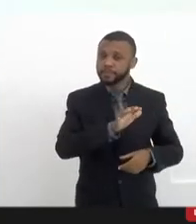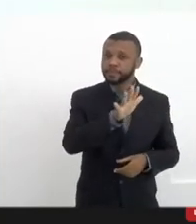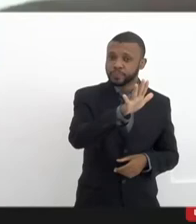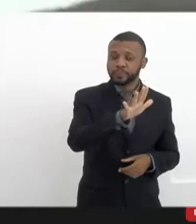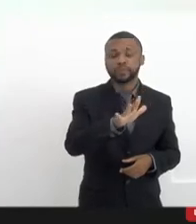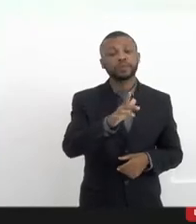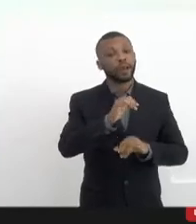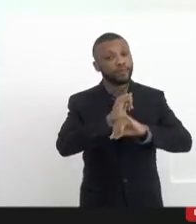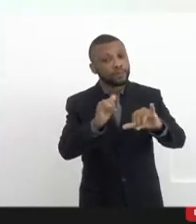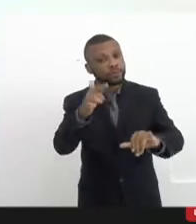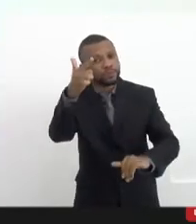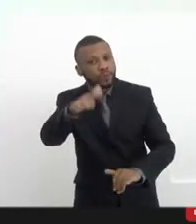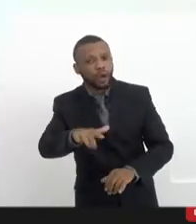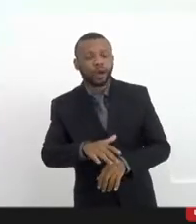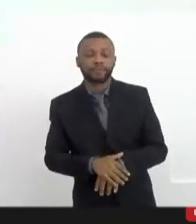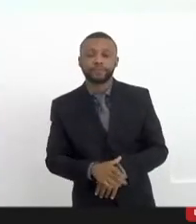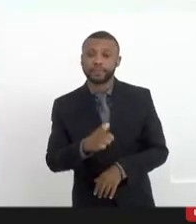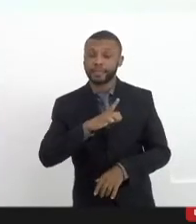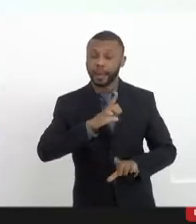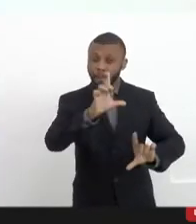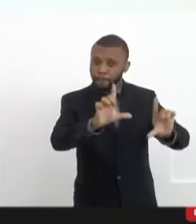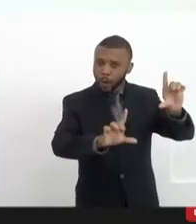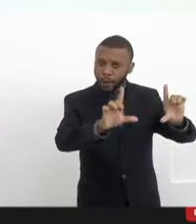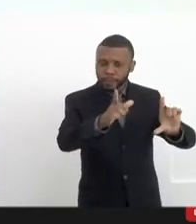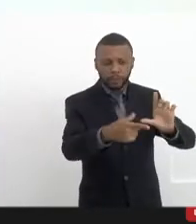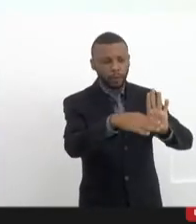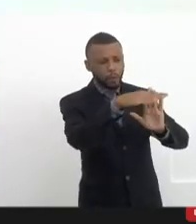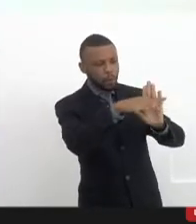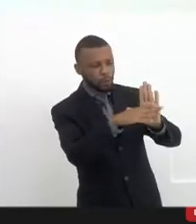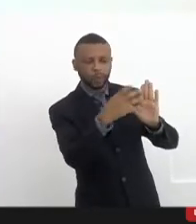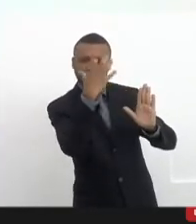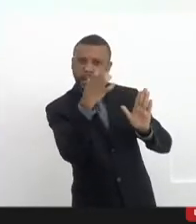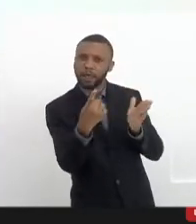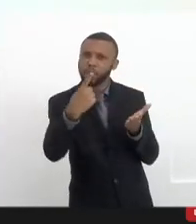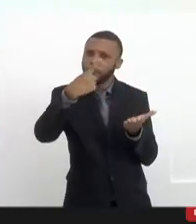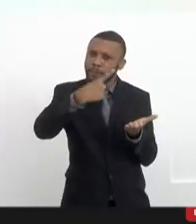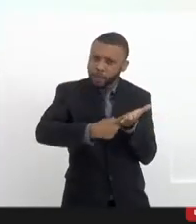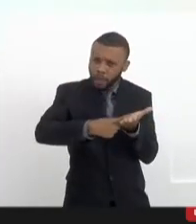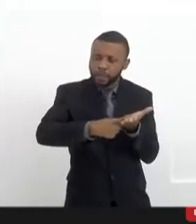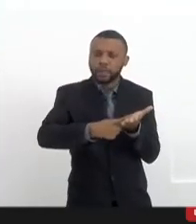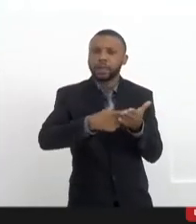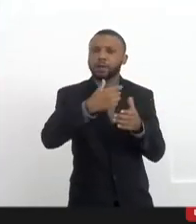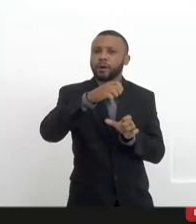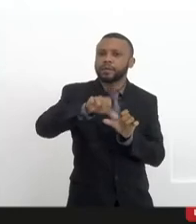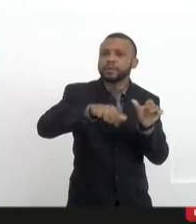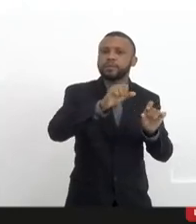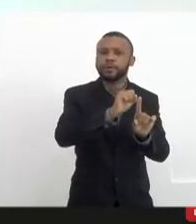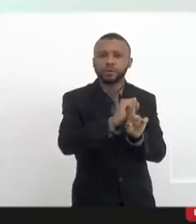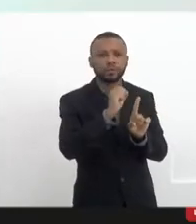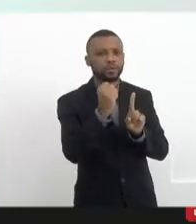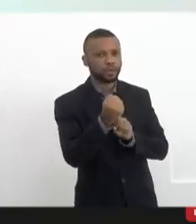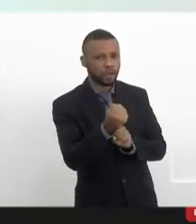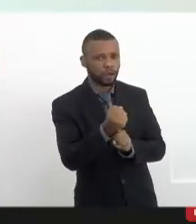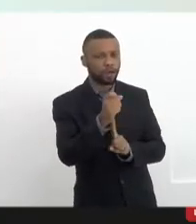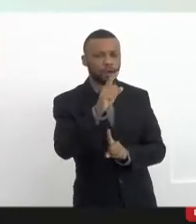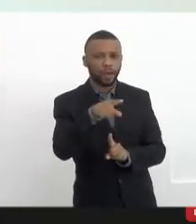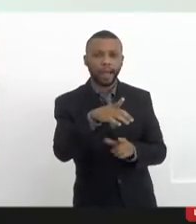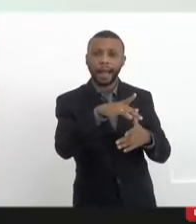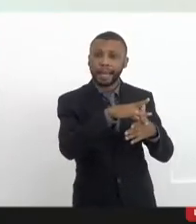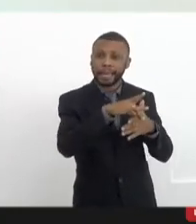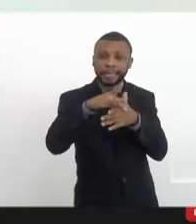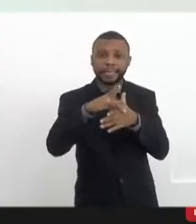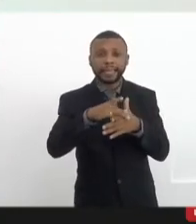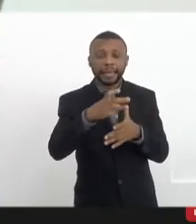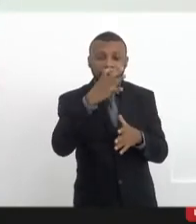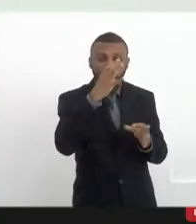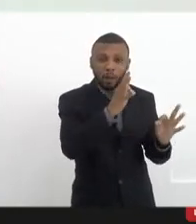repito, onde tem programação séria e comprometida com a transformação social, é a líder em audiência.